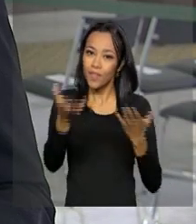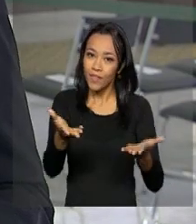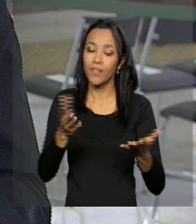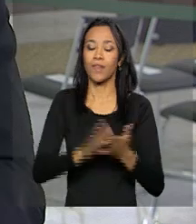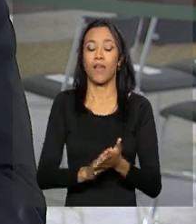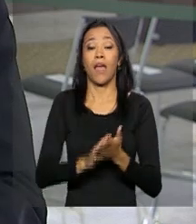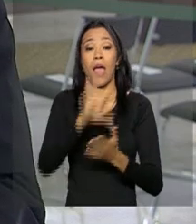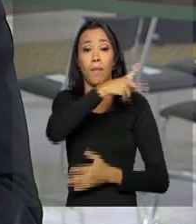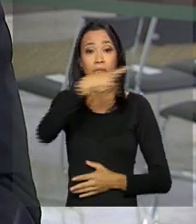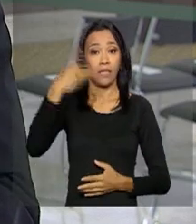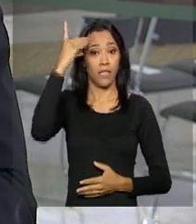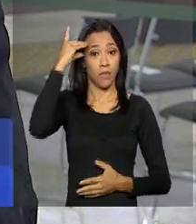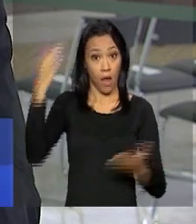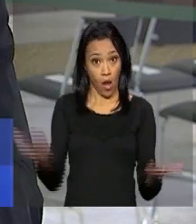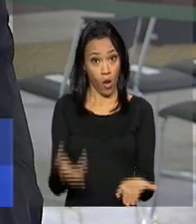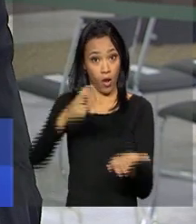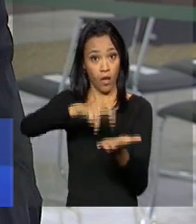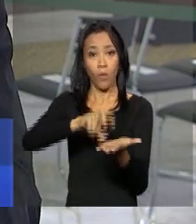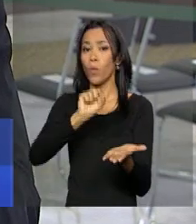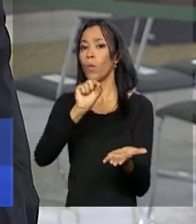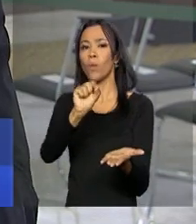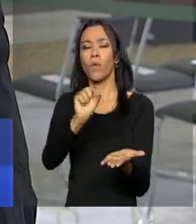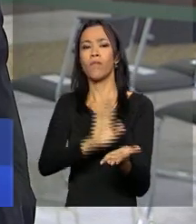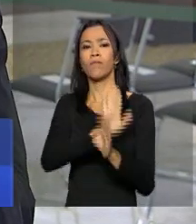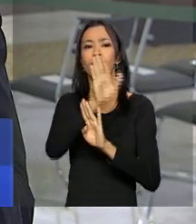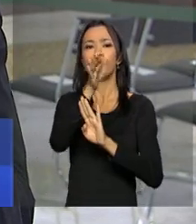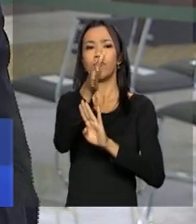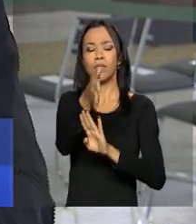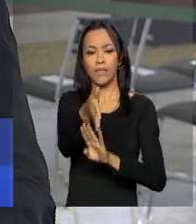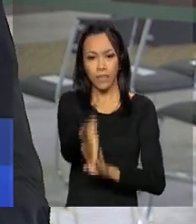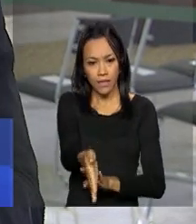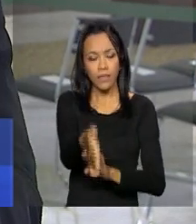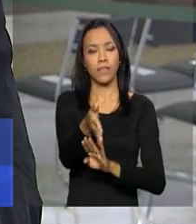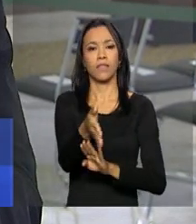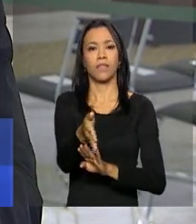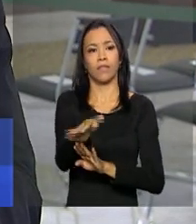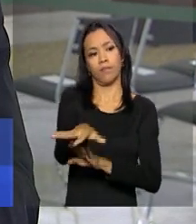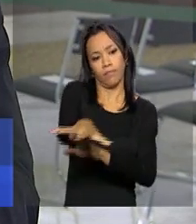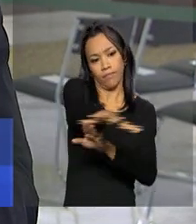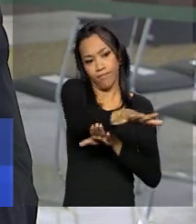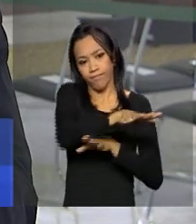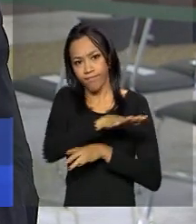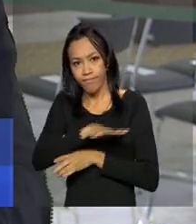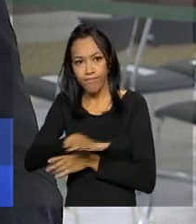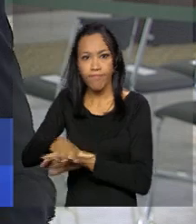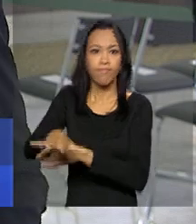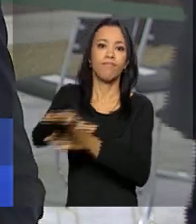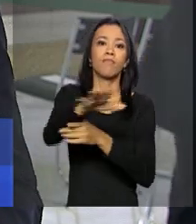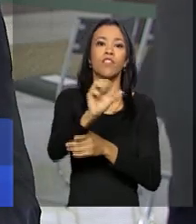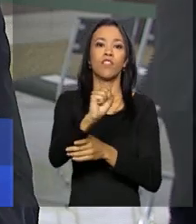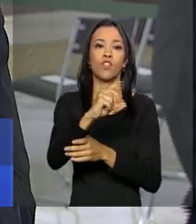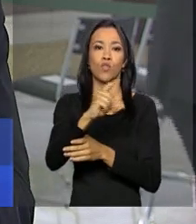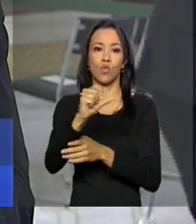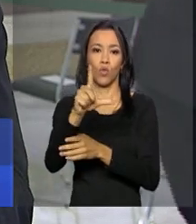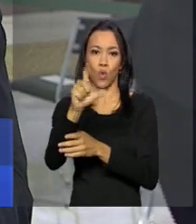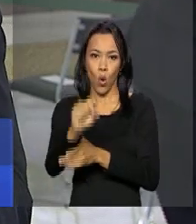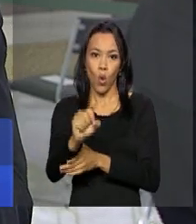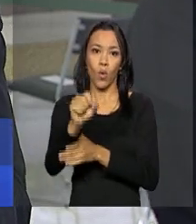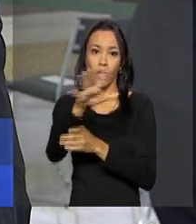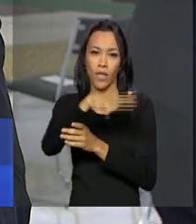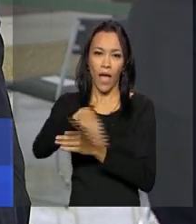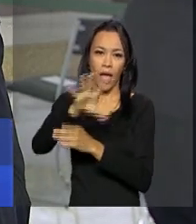presidenta Dilma Rousseff visita agora pela manhã as obras de infraestrutura de solo para a operação de satélite